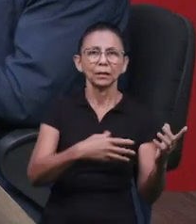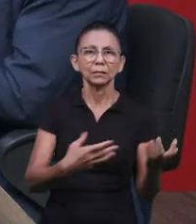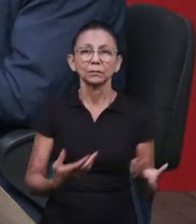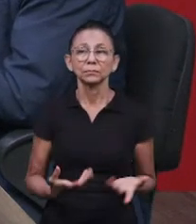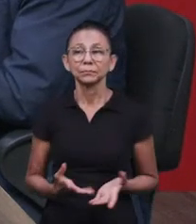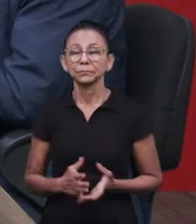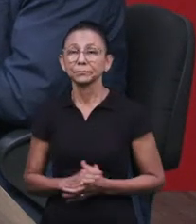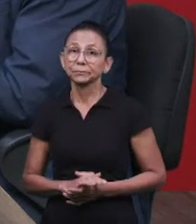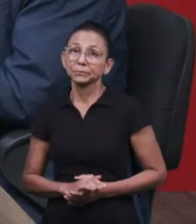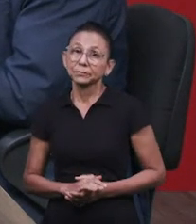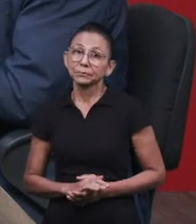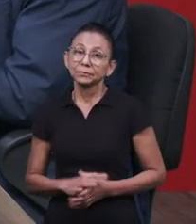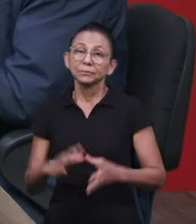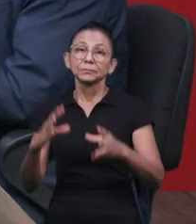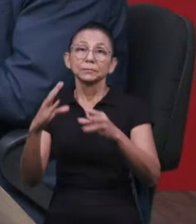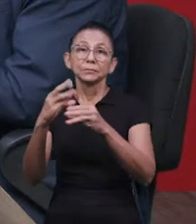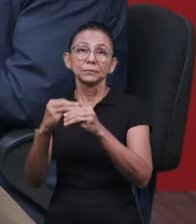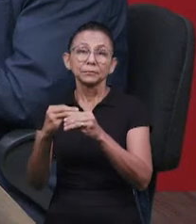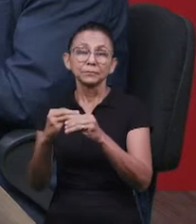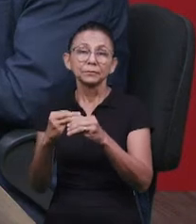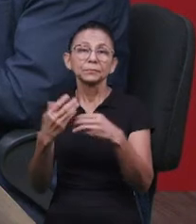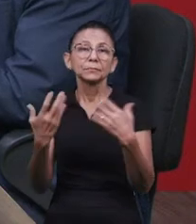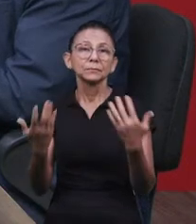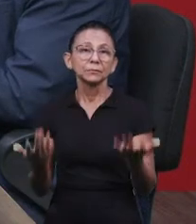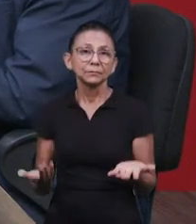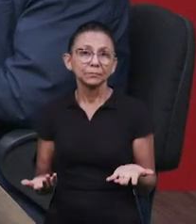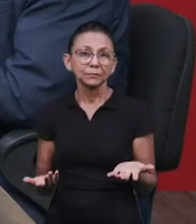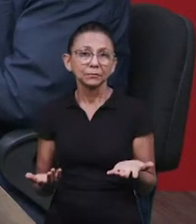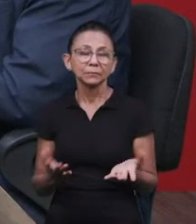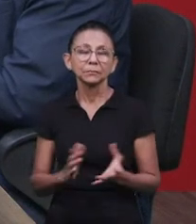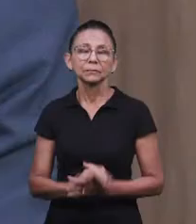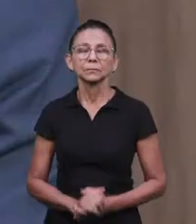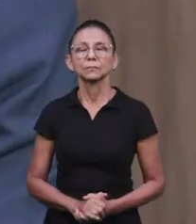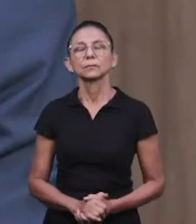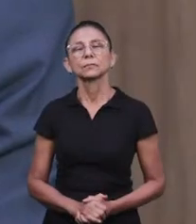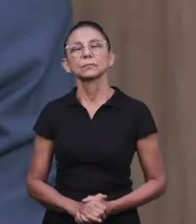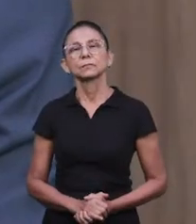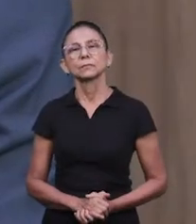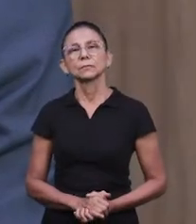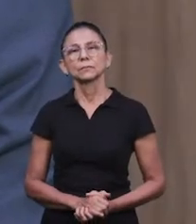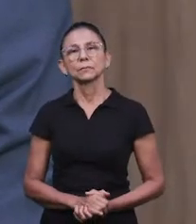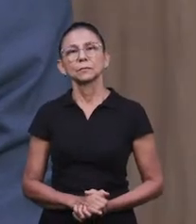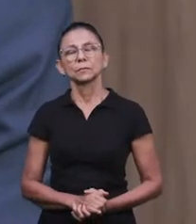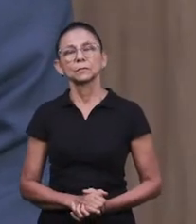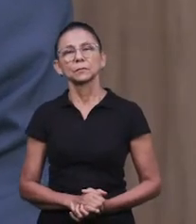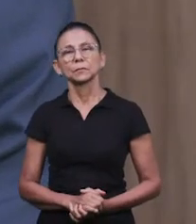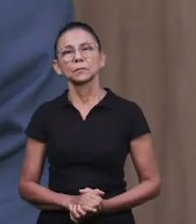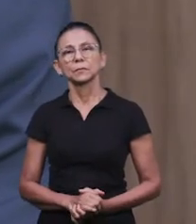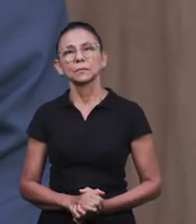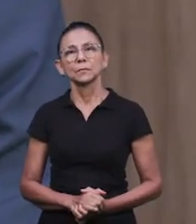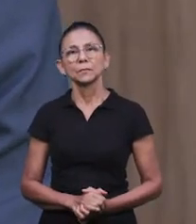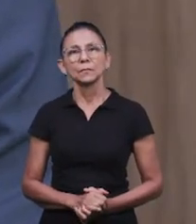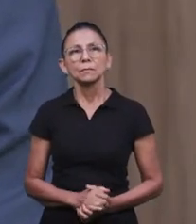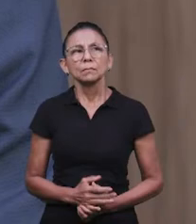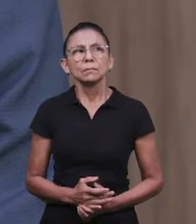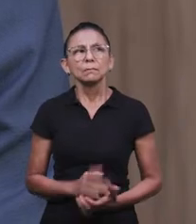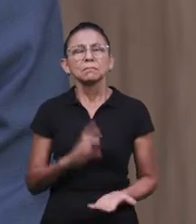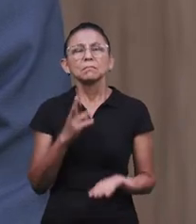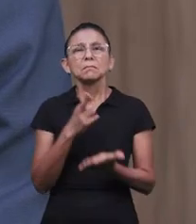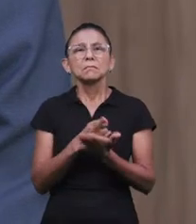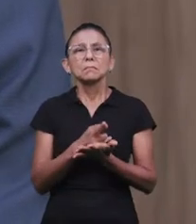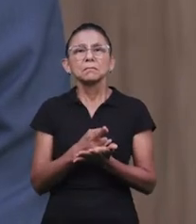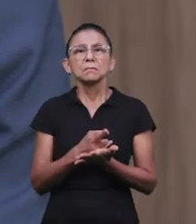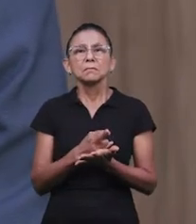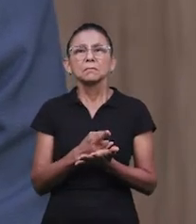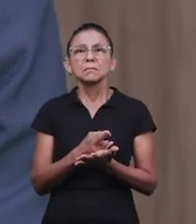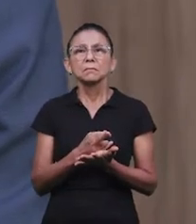aí, e que vai chegando a uma conclusão, você vai ver que, em tudo isso, você participa de um evento como esse, que